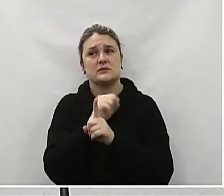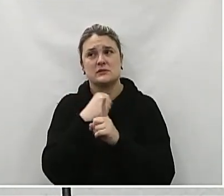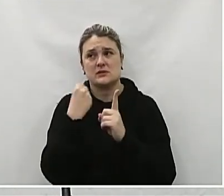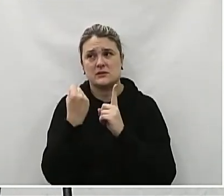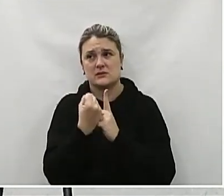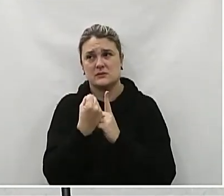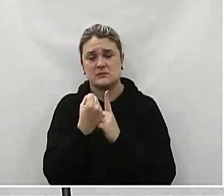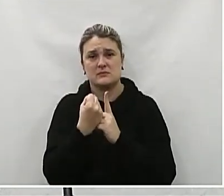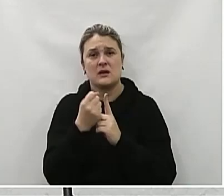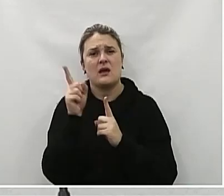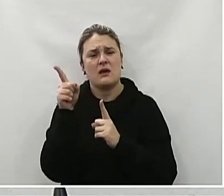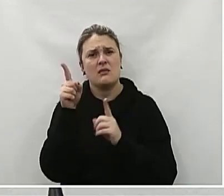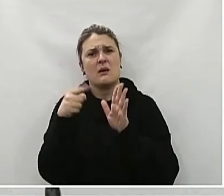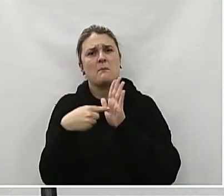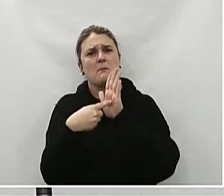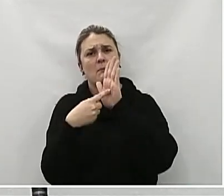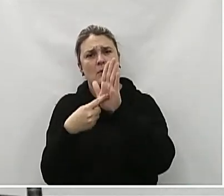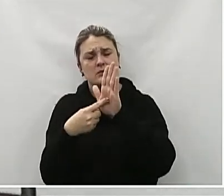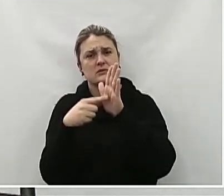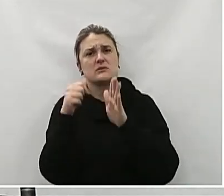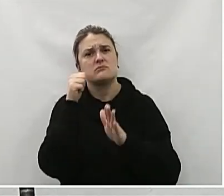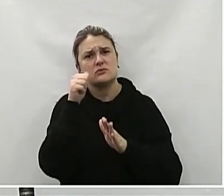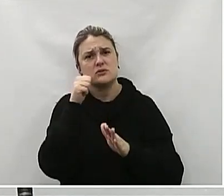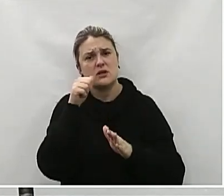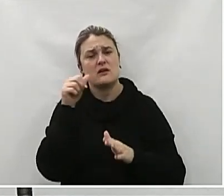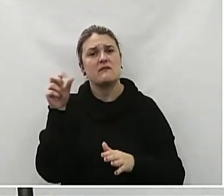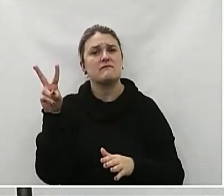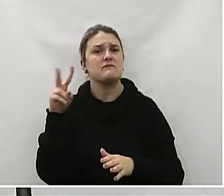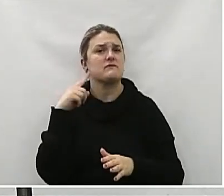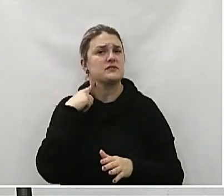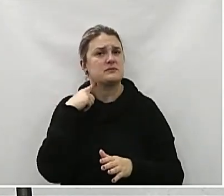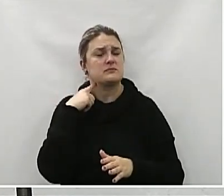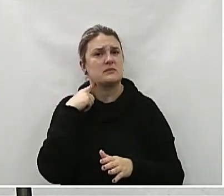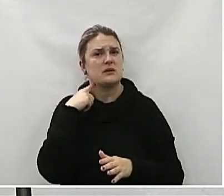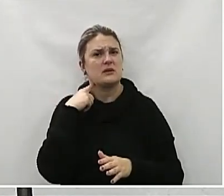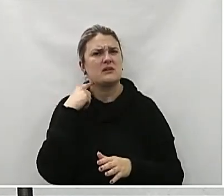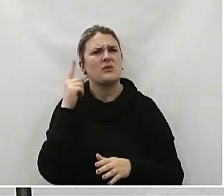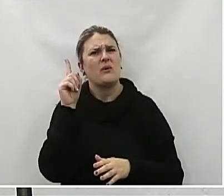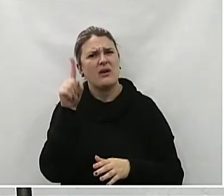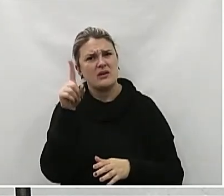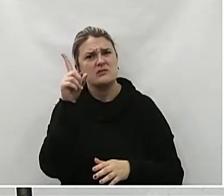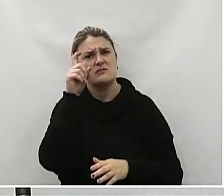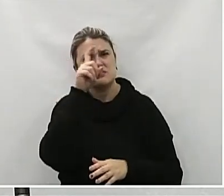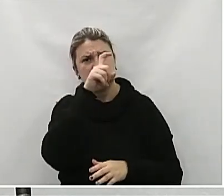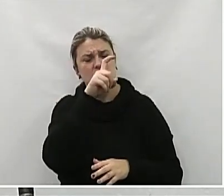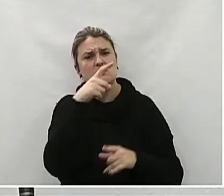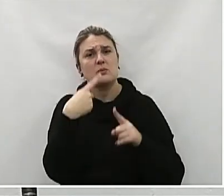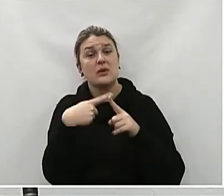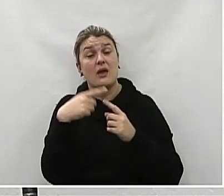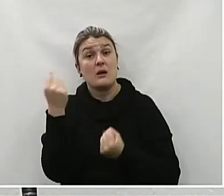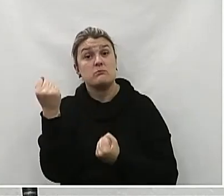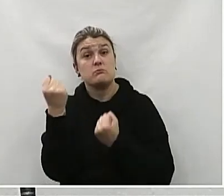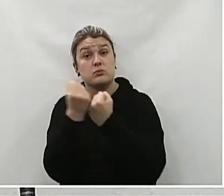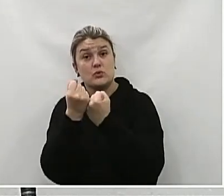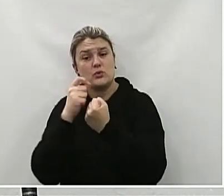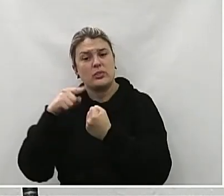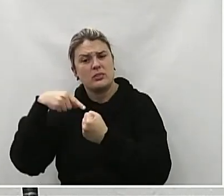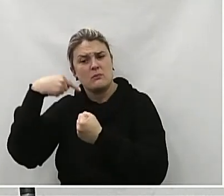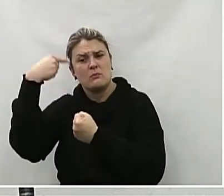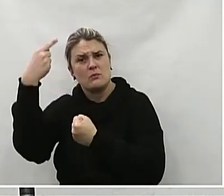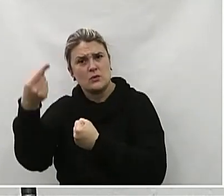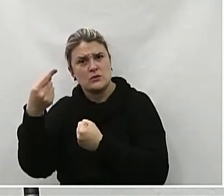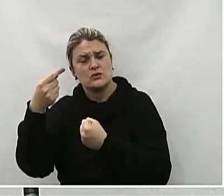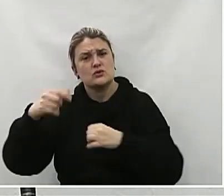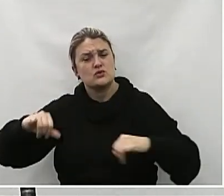Então ela representa essas vítimas E realmente é complicado Porque esse amparo Depois da agressão